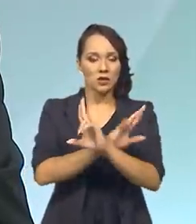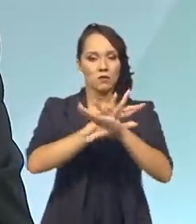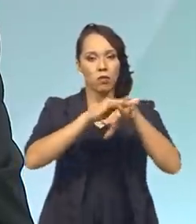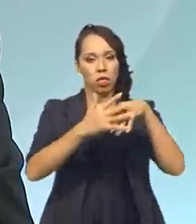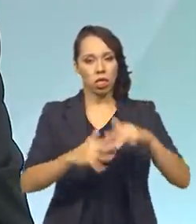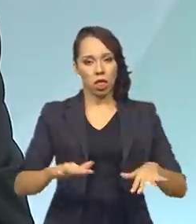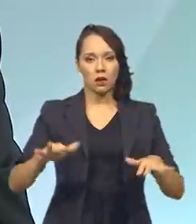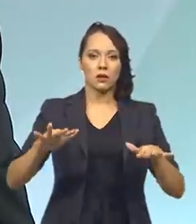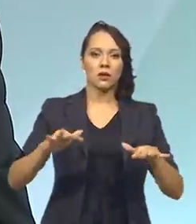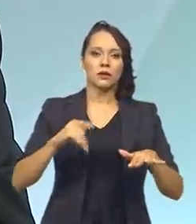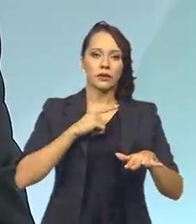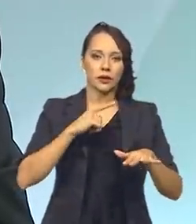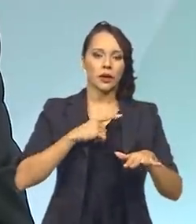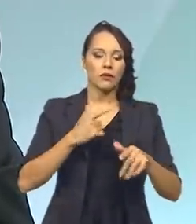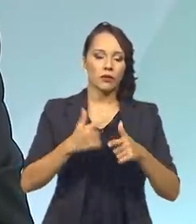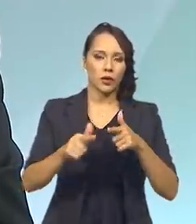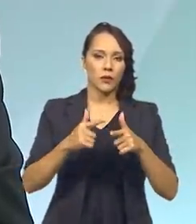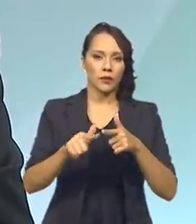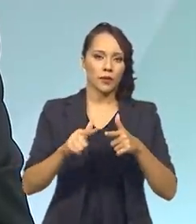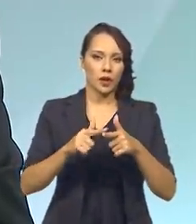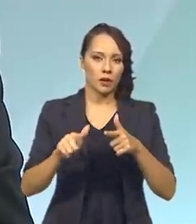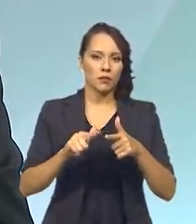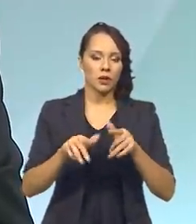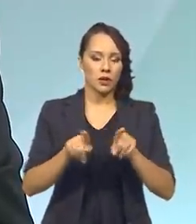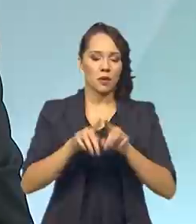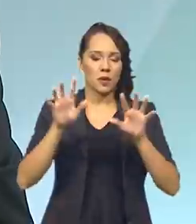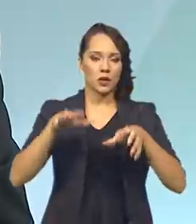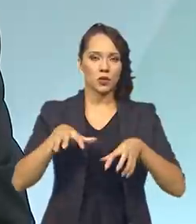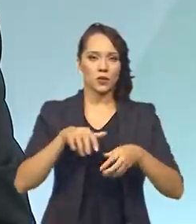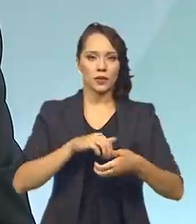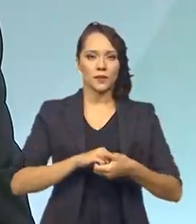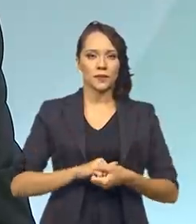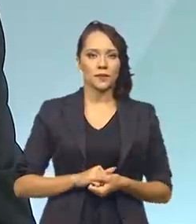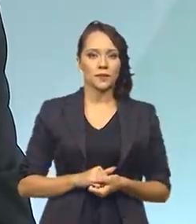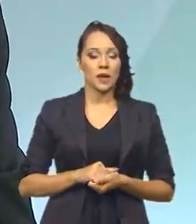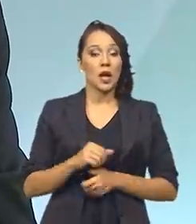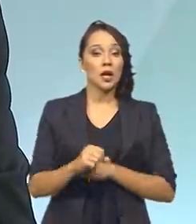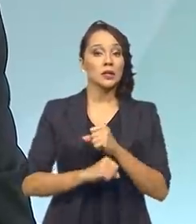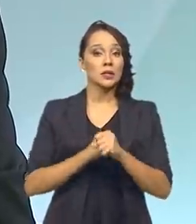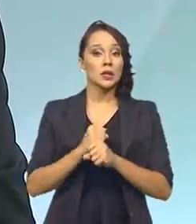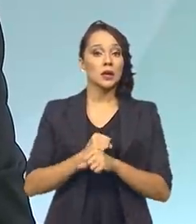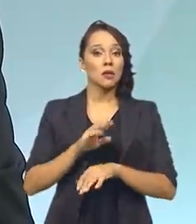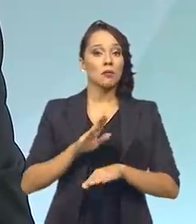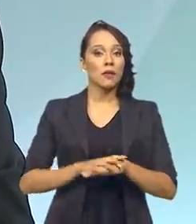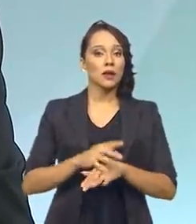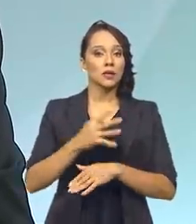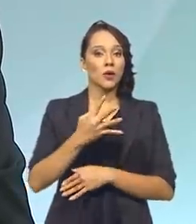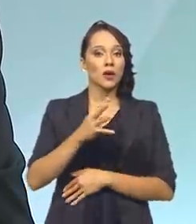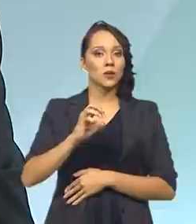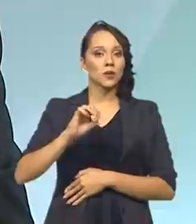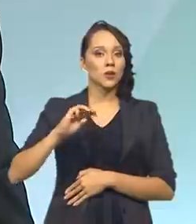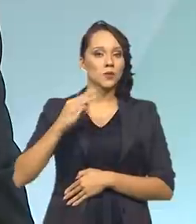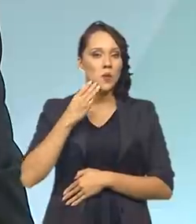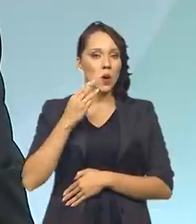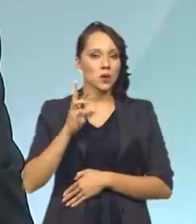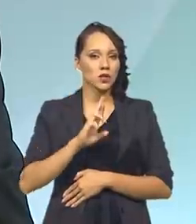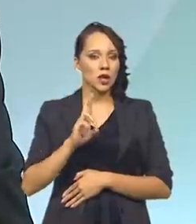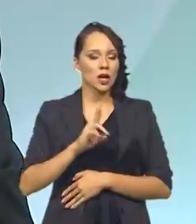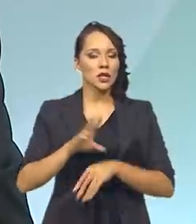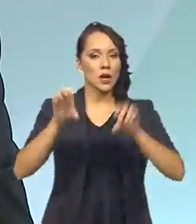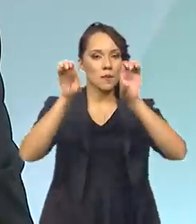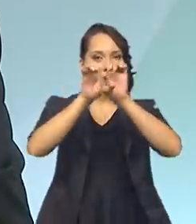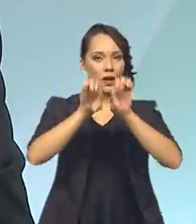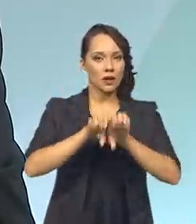corrompidas pela chuva. Esse ano, mais 400 milhões de reais para a